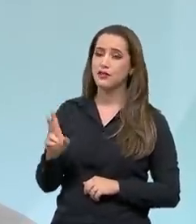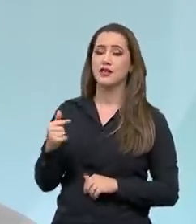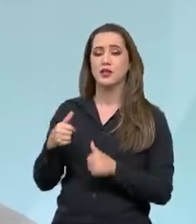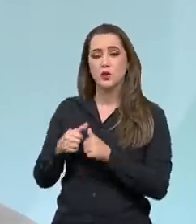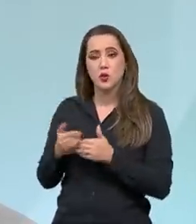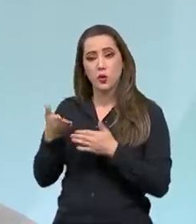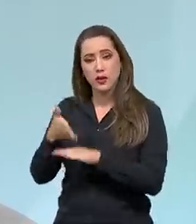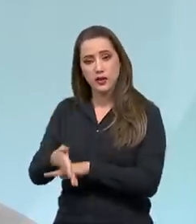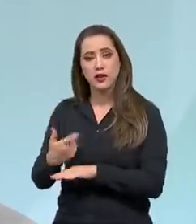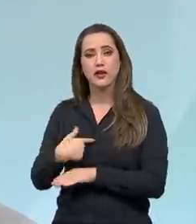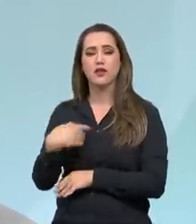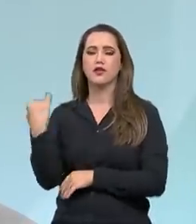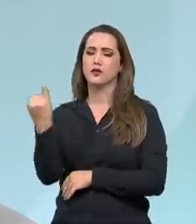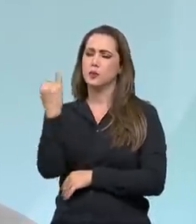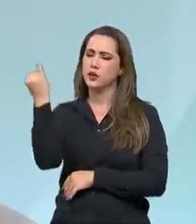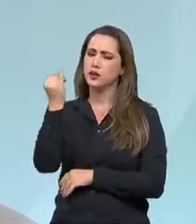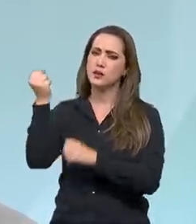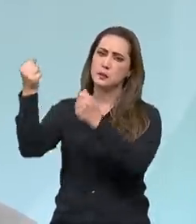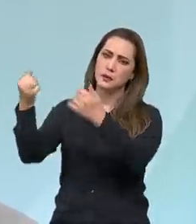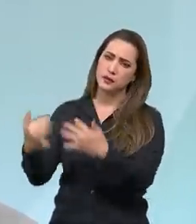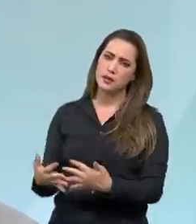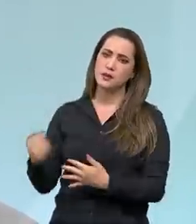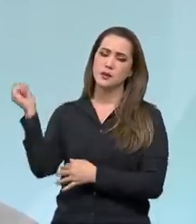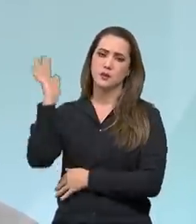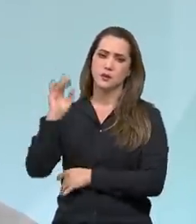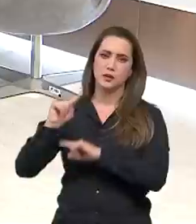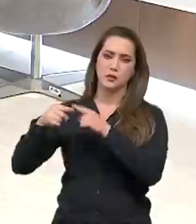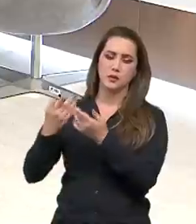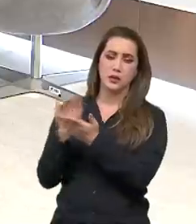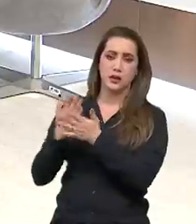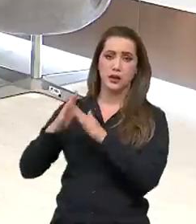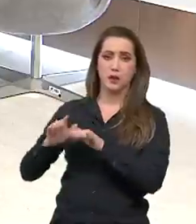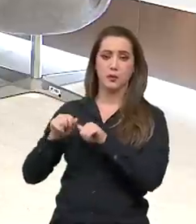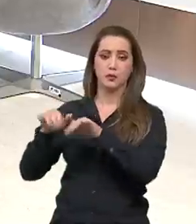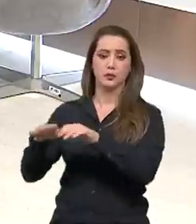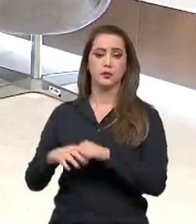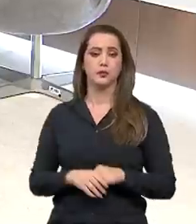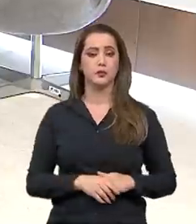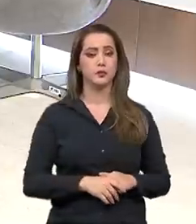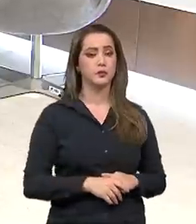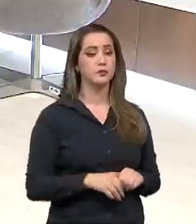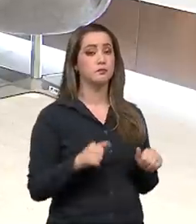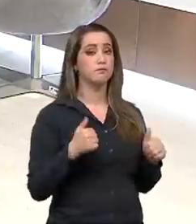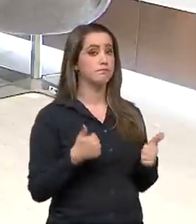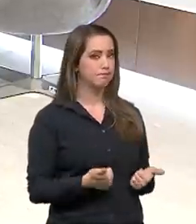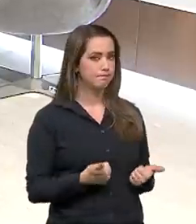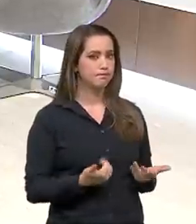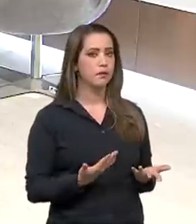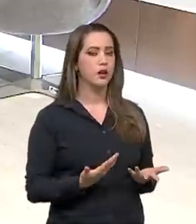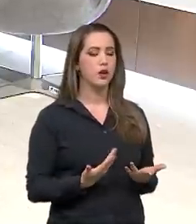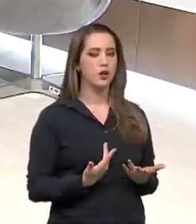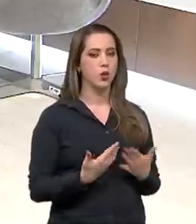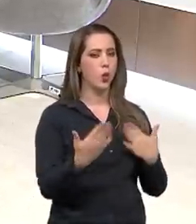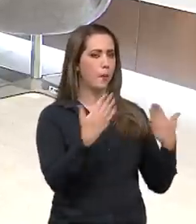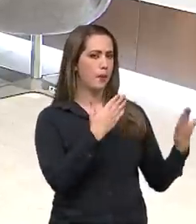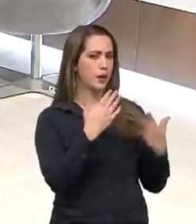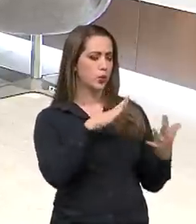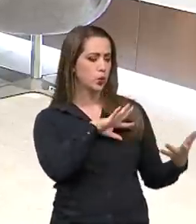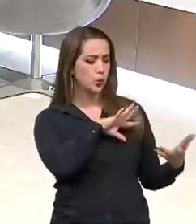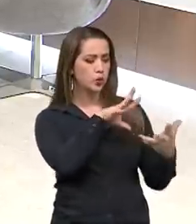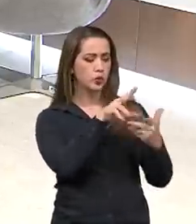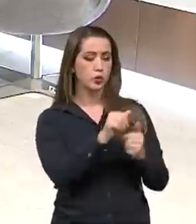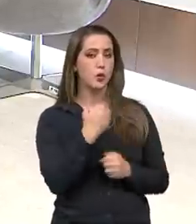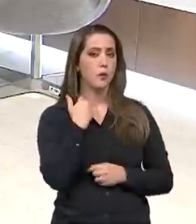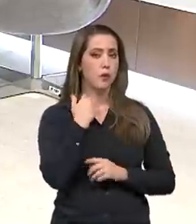para falar de um assunto tão relevante para o Brasil no pós-pandemia. Muito bom. Presidente, em escala global, o